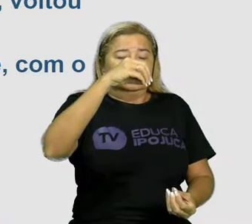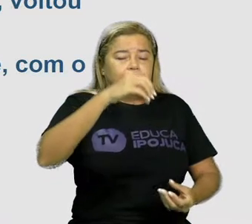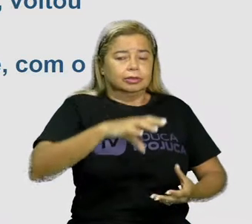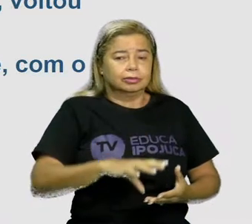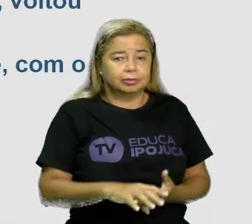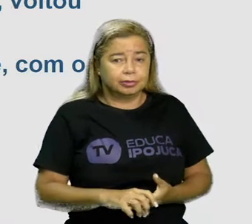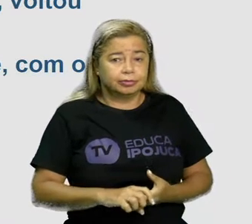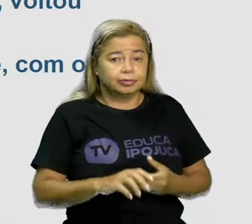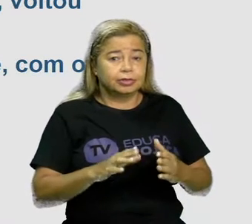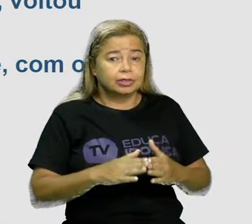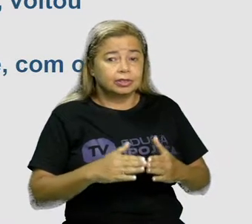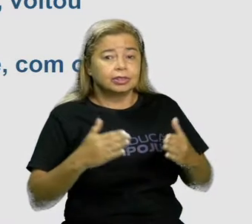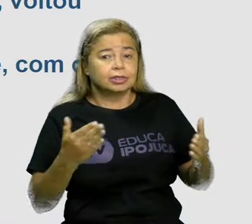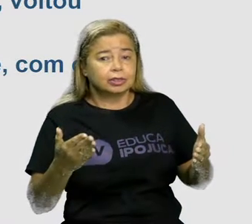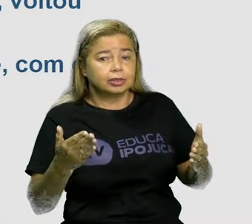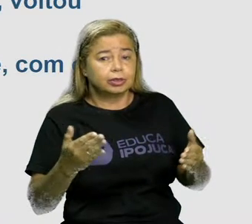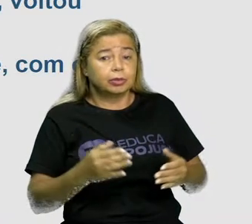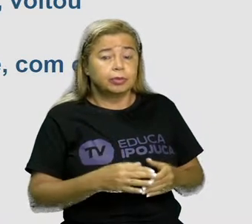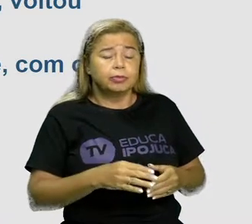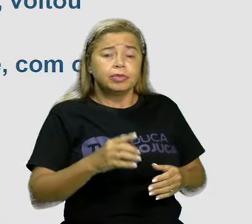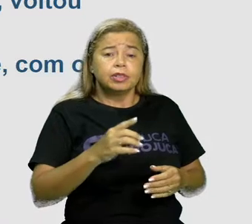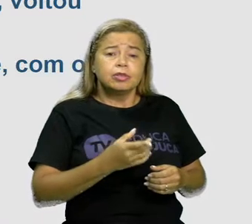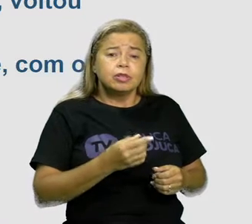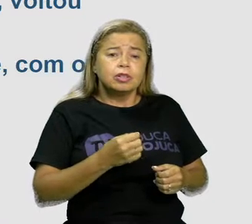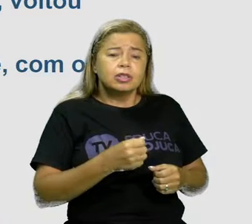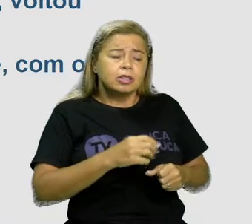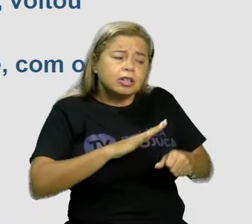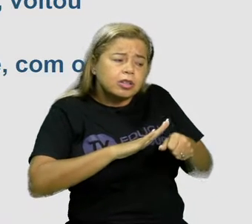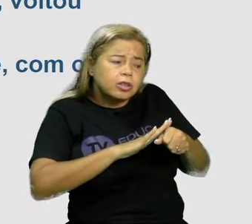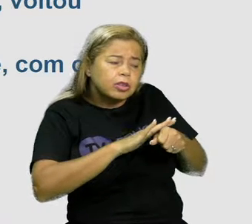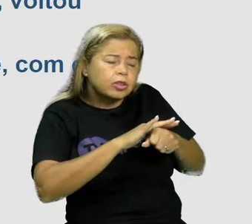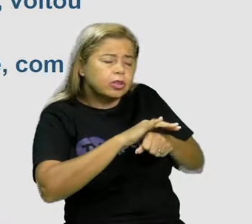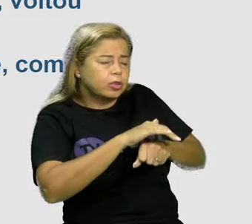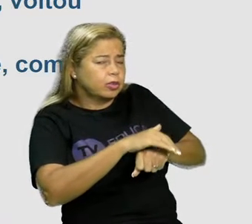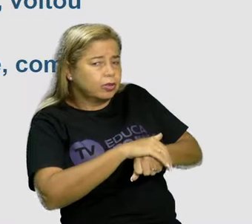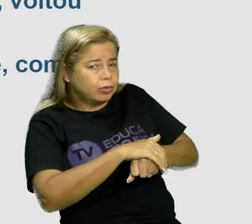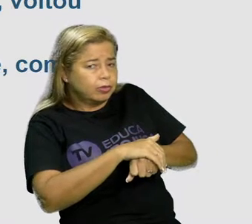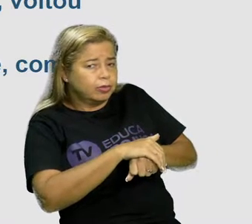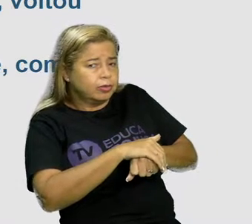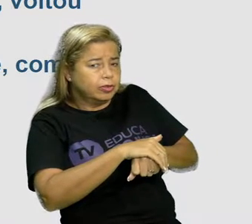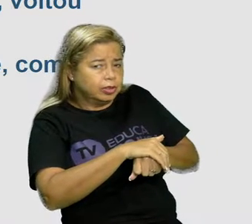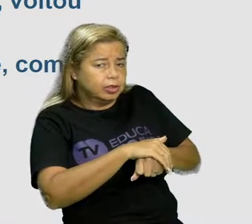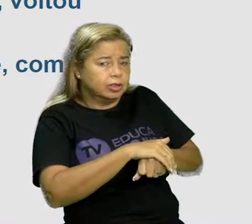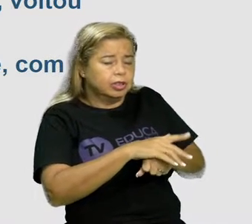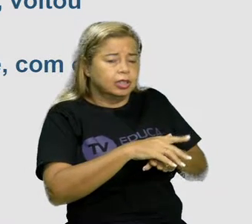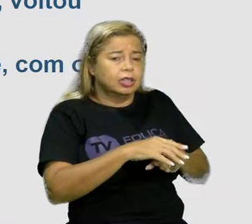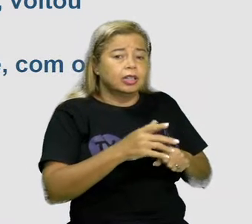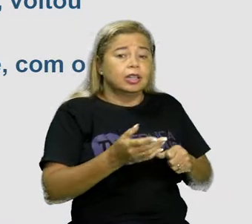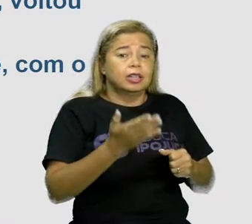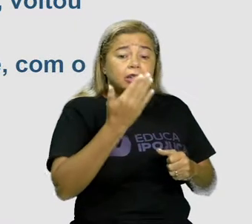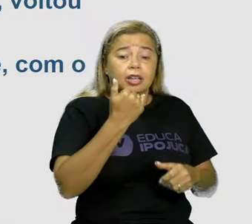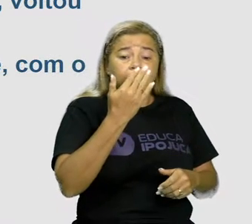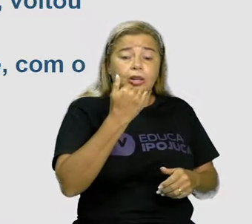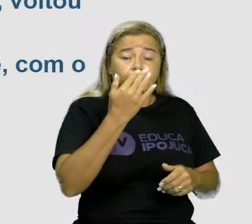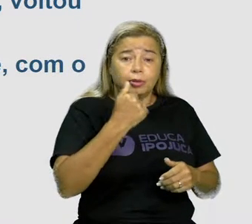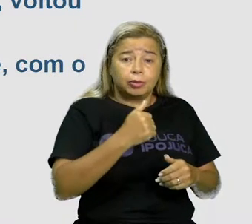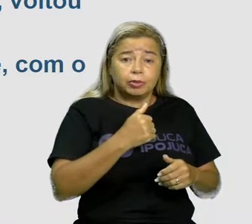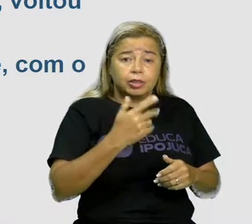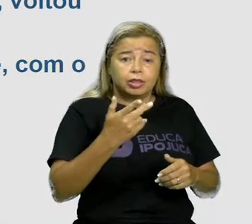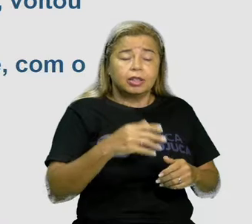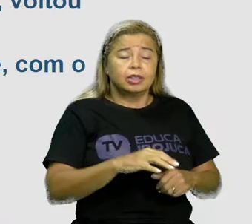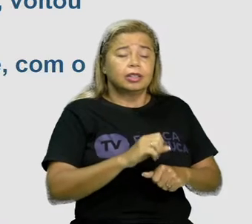Naquela noite, estava todos esperando o jantar, quando, de repente, ouviram um grito.